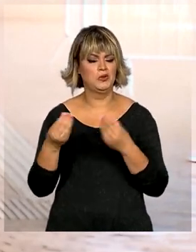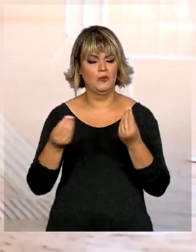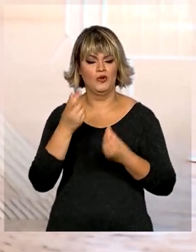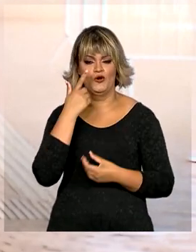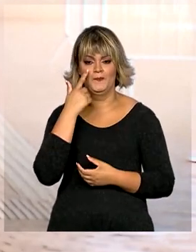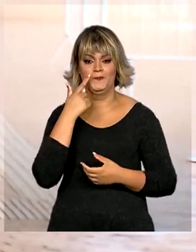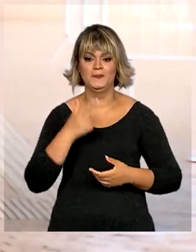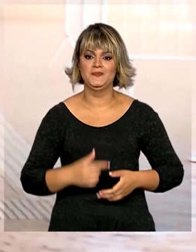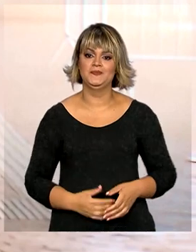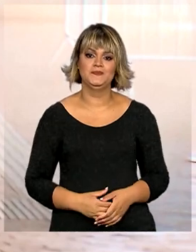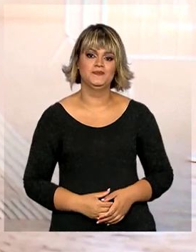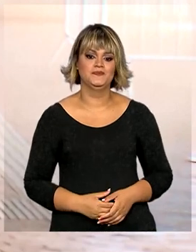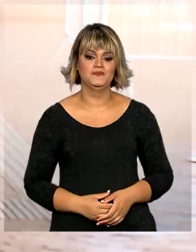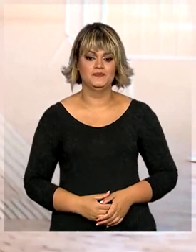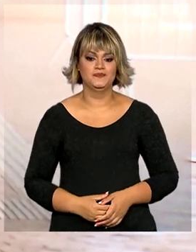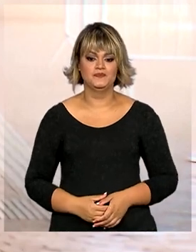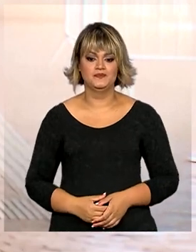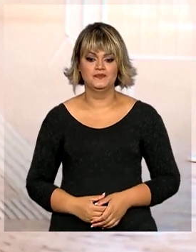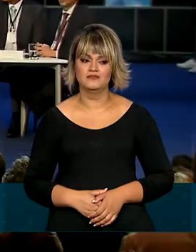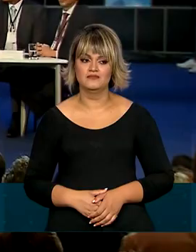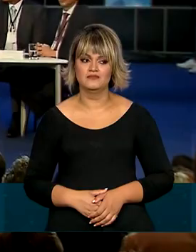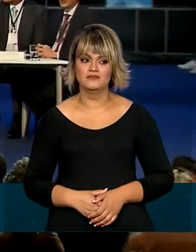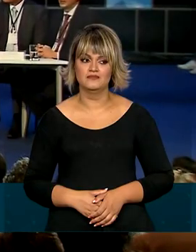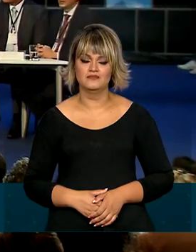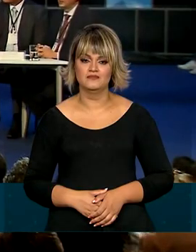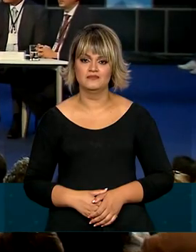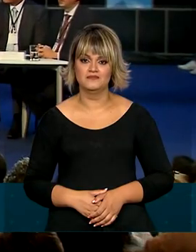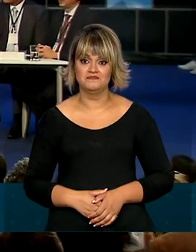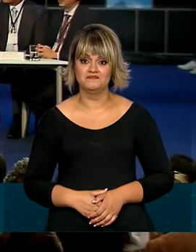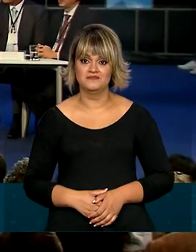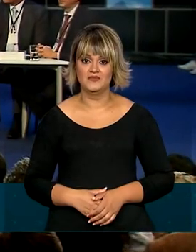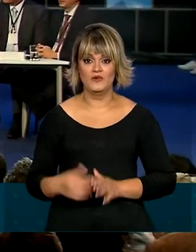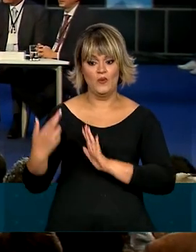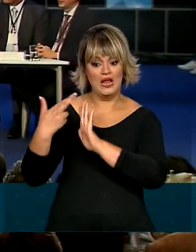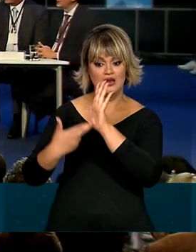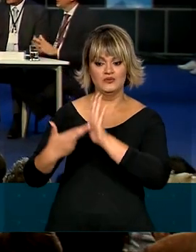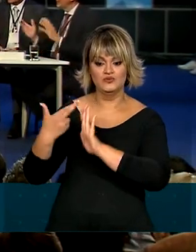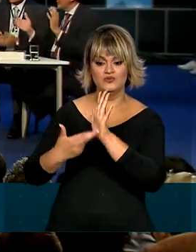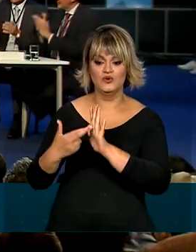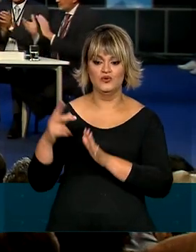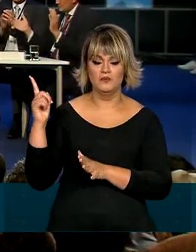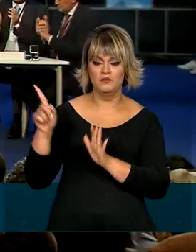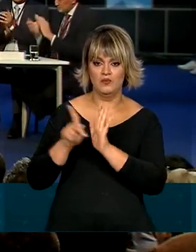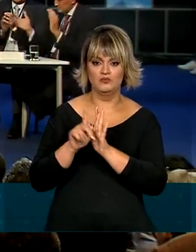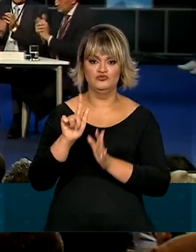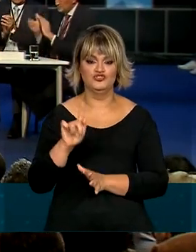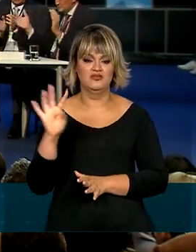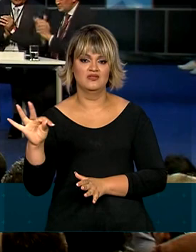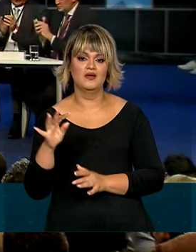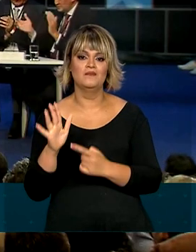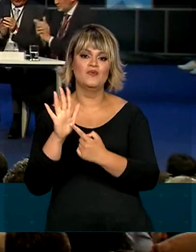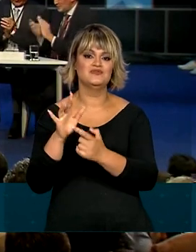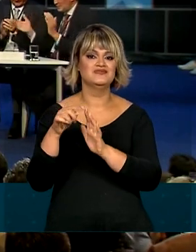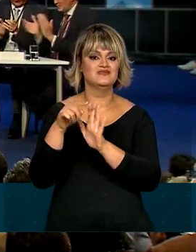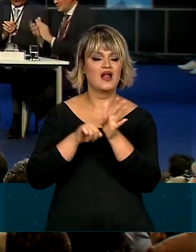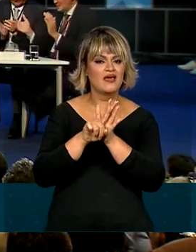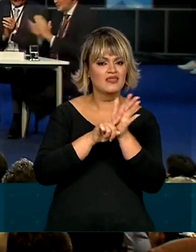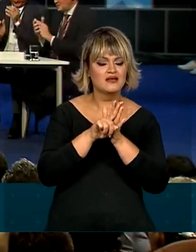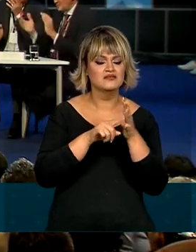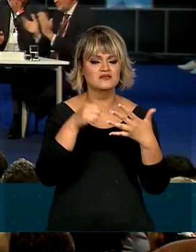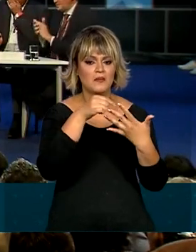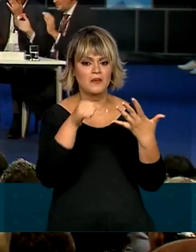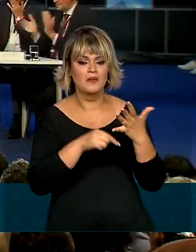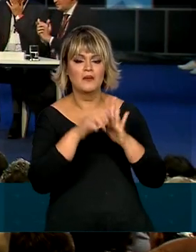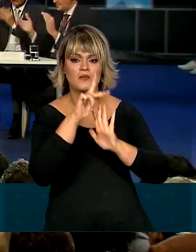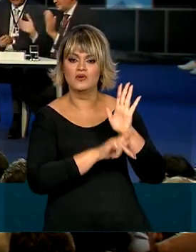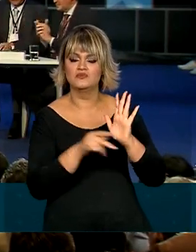reportagem de Gabriela Noronha. O relatório final dos GTs aponta uma análise dos programas